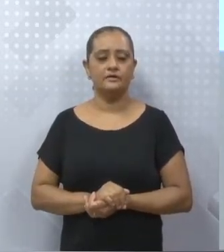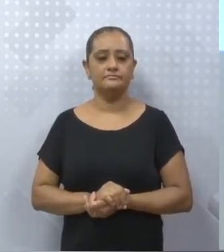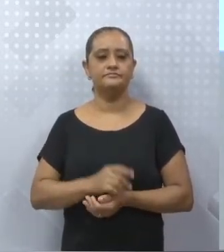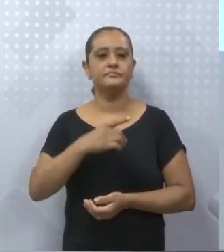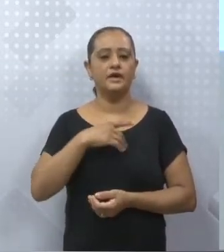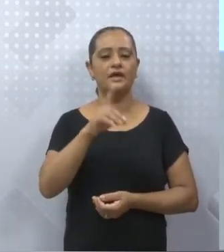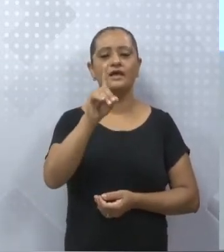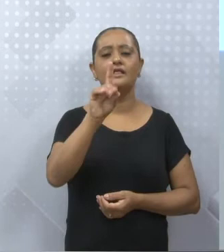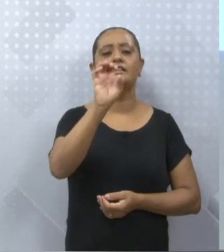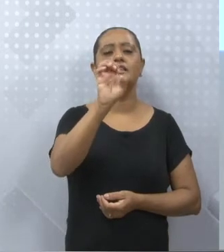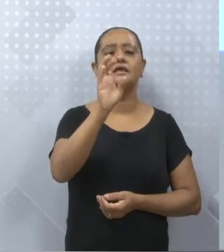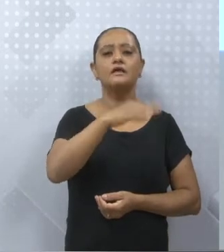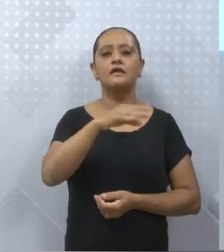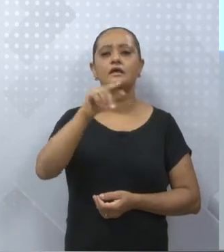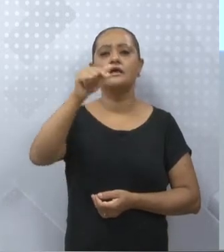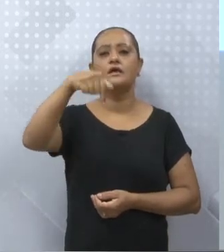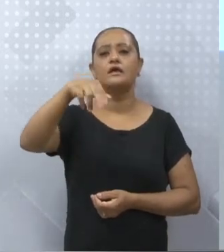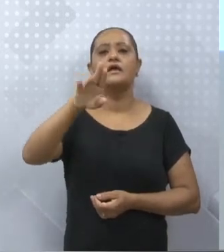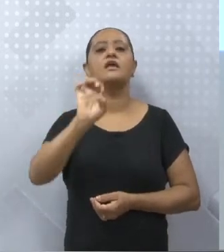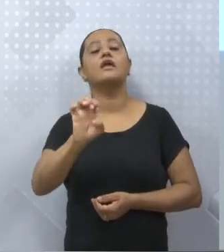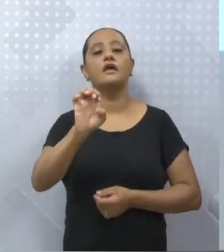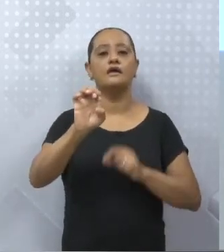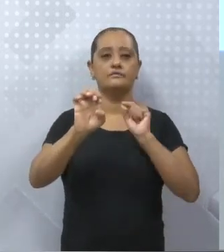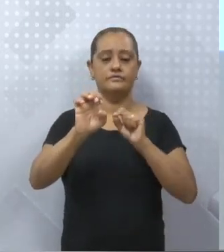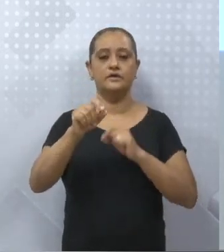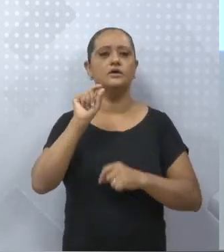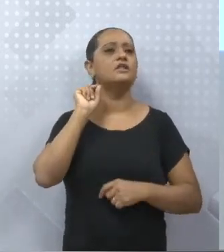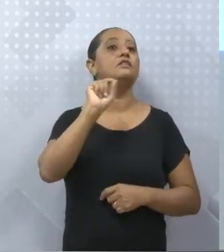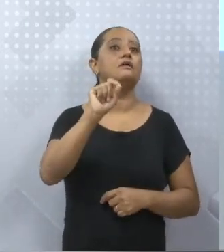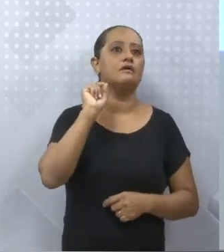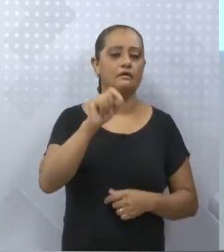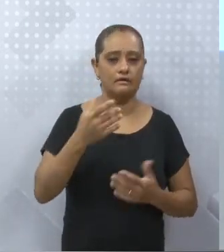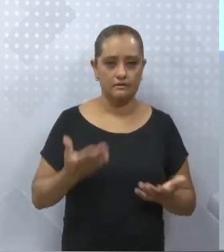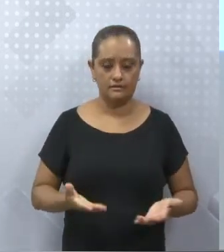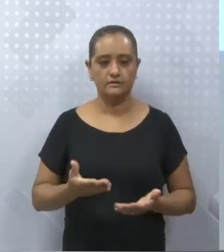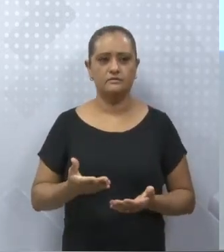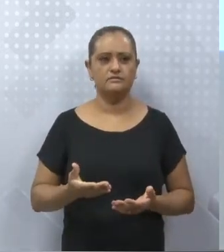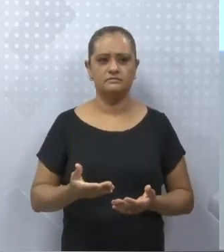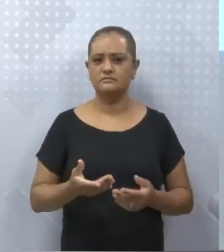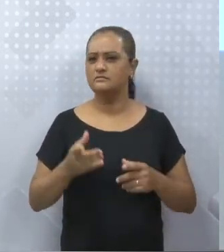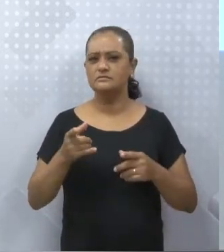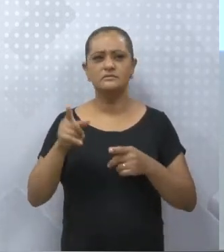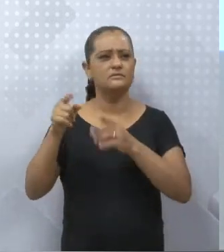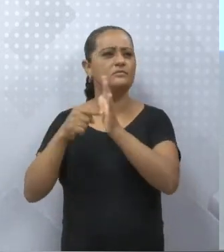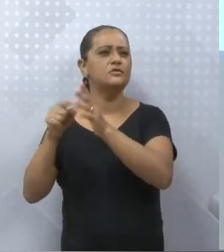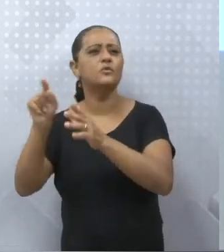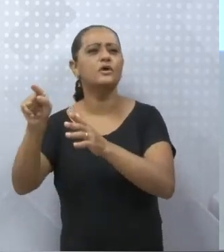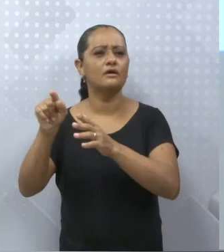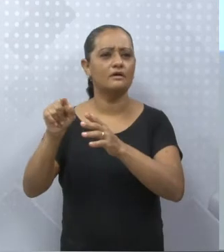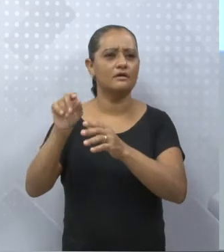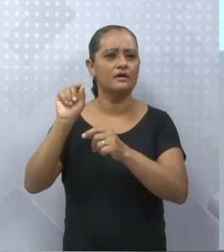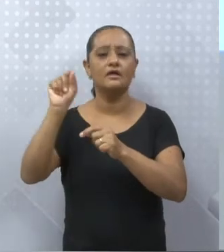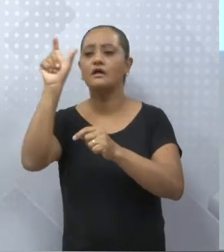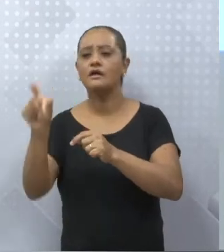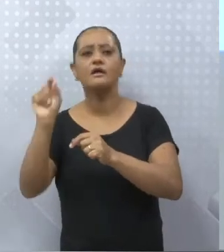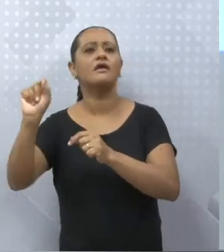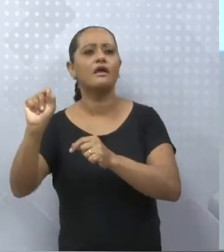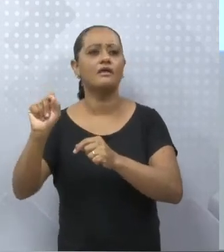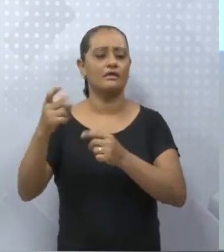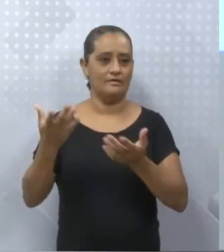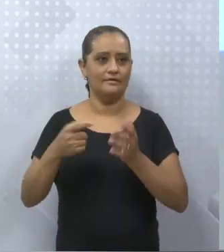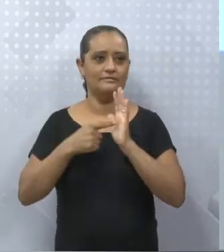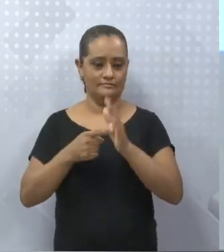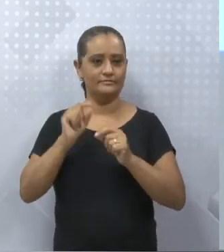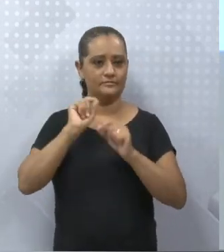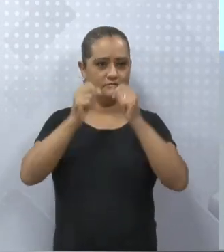é de quê? A, você se referiu, se referiu a quê? A quem? Vejam que há uma preposição a,